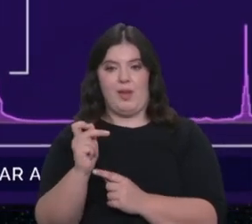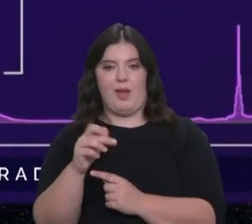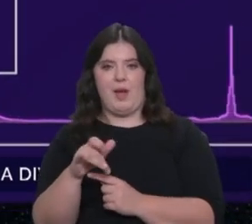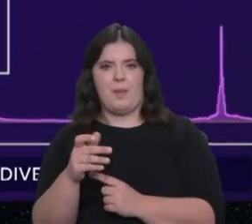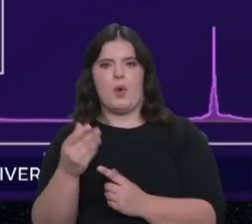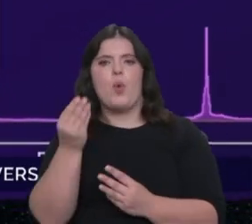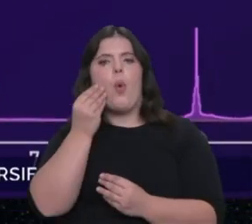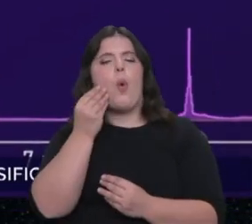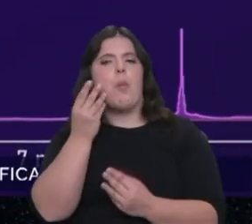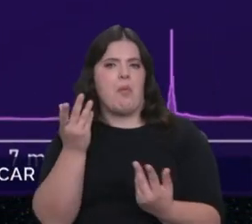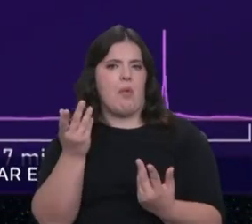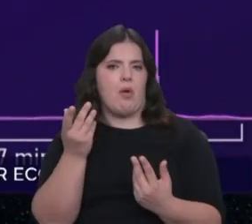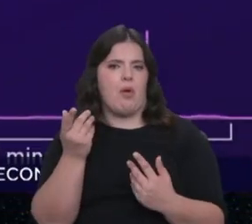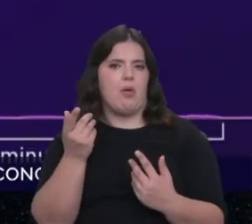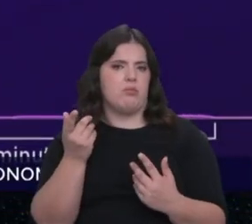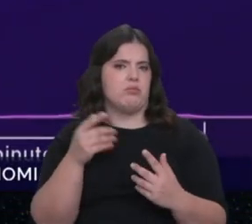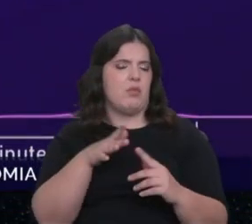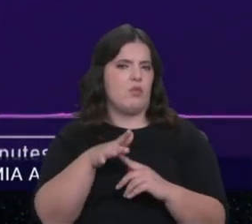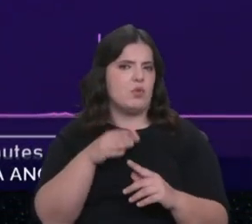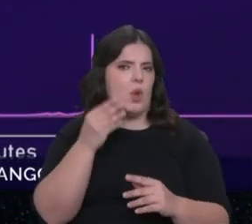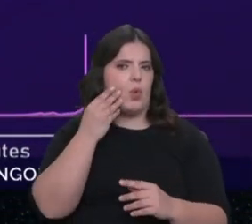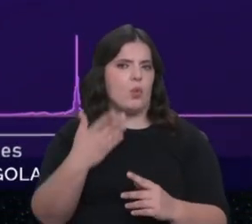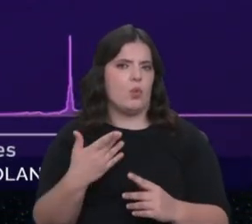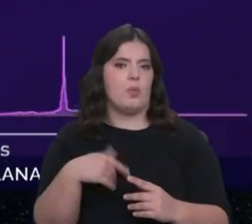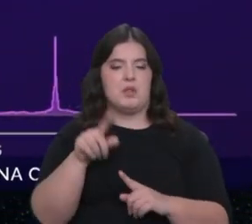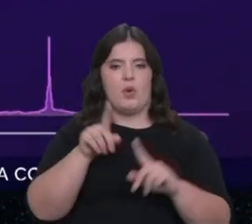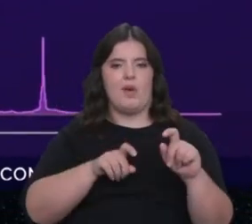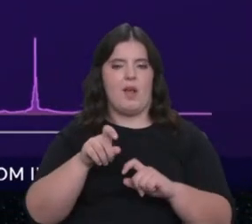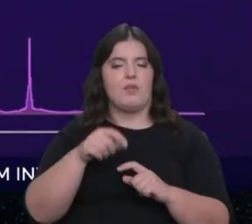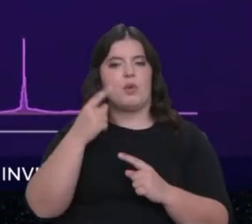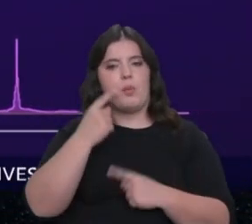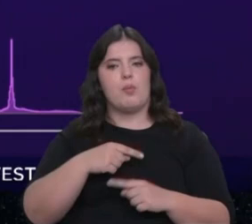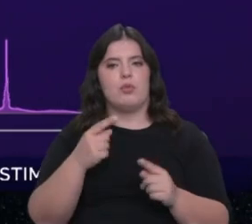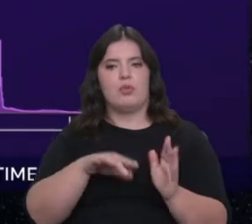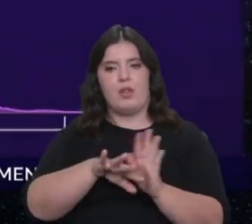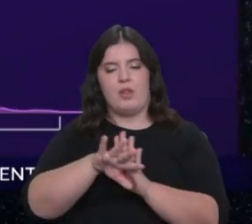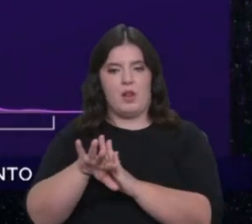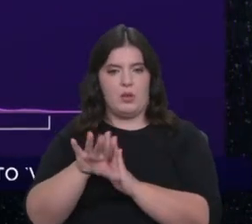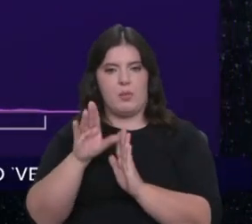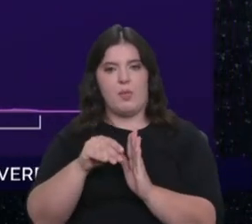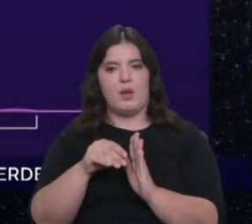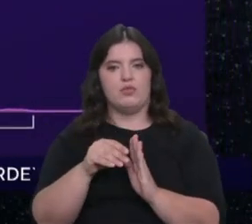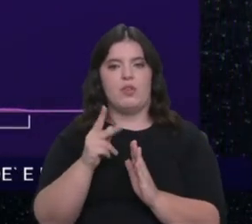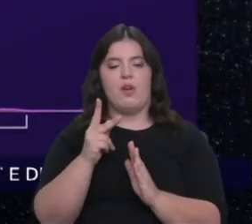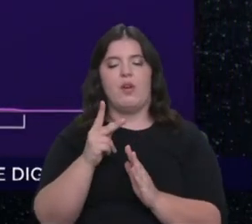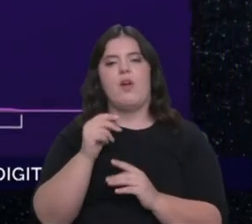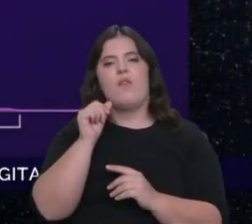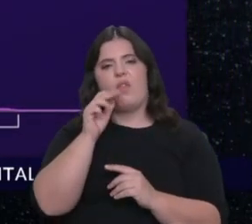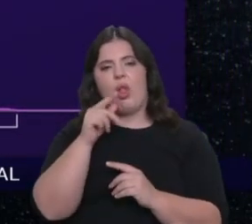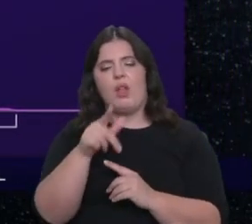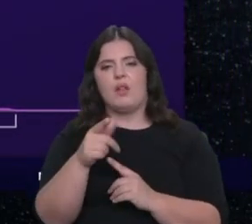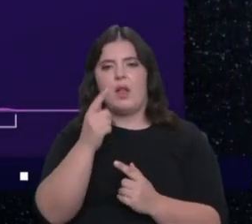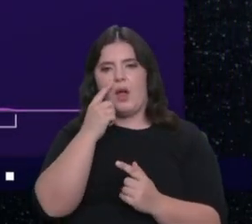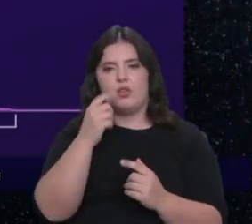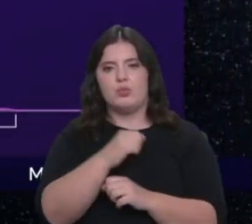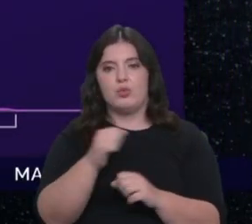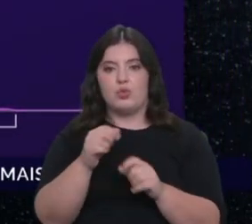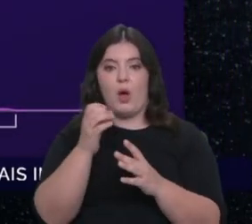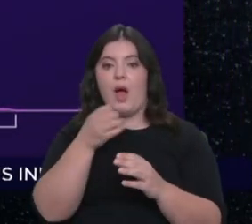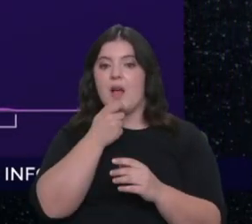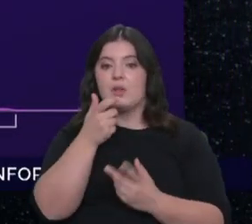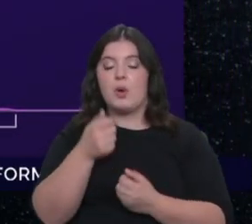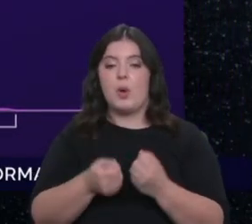Olha, muito parecido, está o gráfico que mostra, no fundo, aquilo que é, do lado mais direito, violeta, esta explosão, comparado com todas as outras.